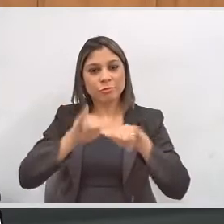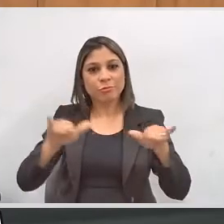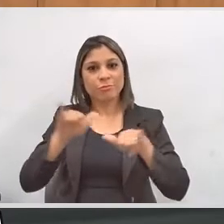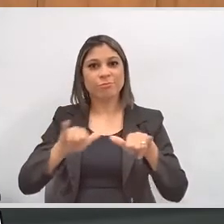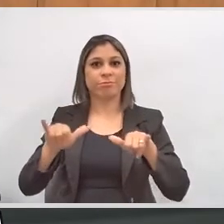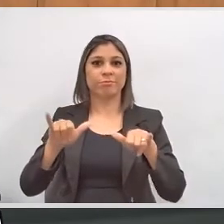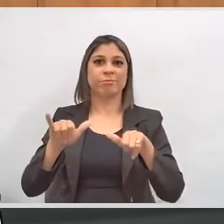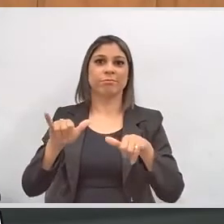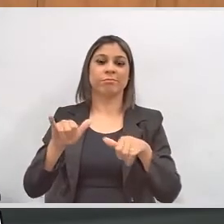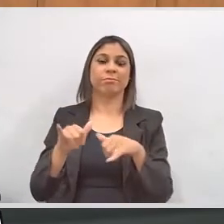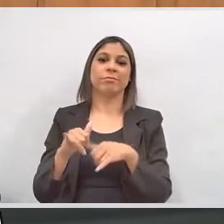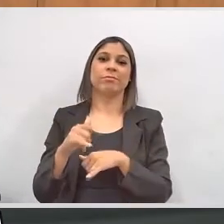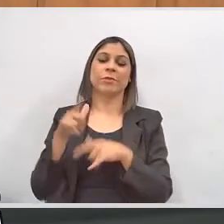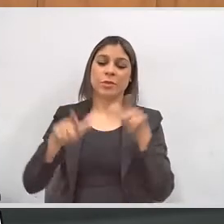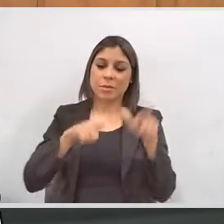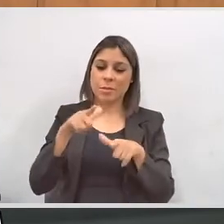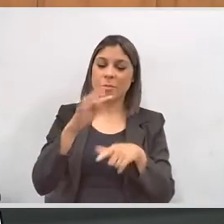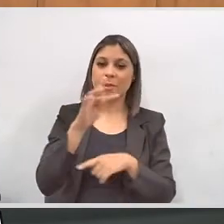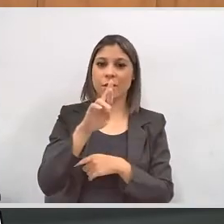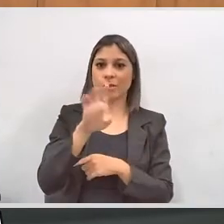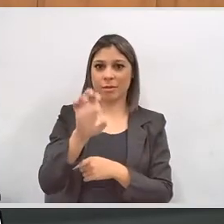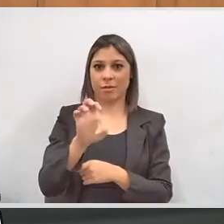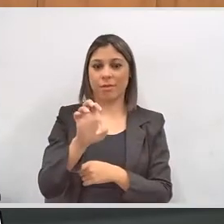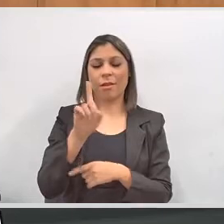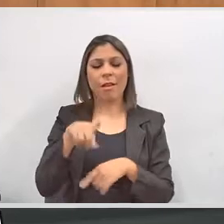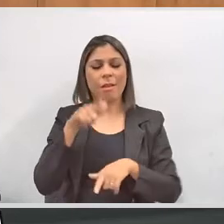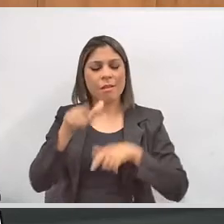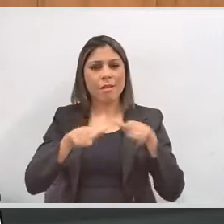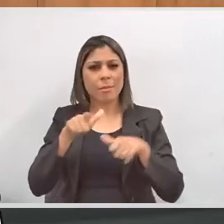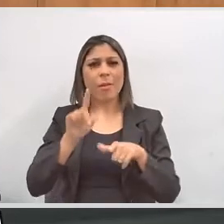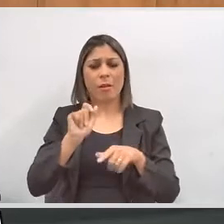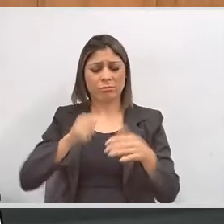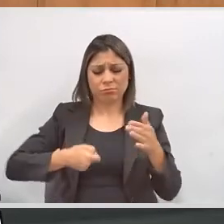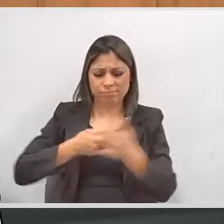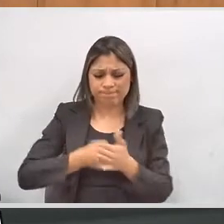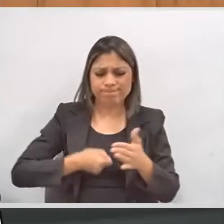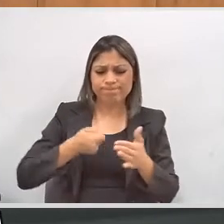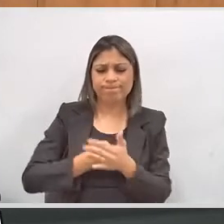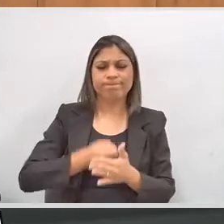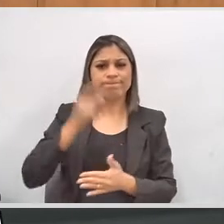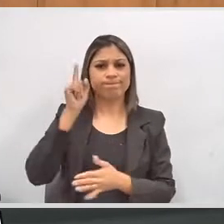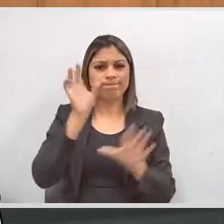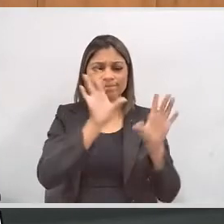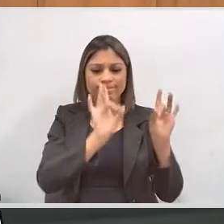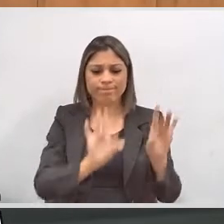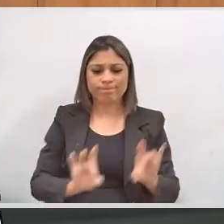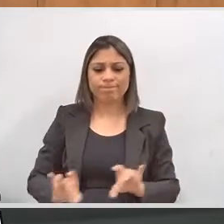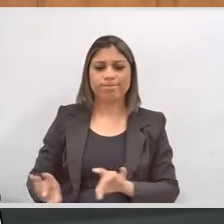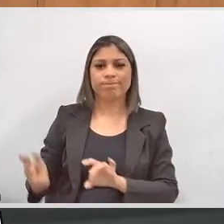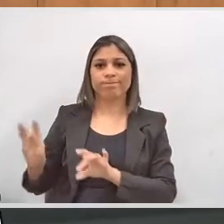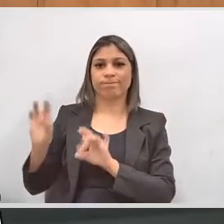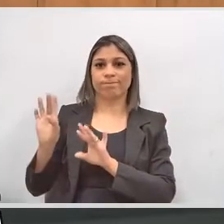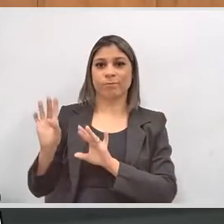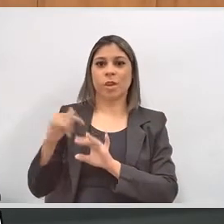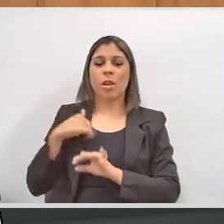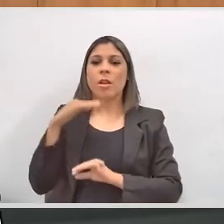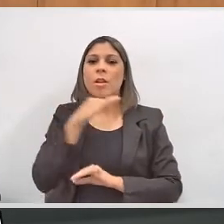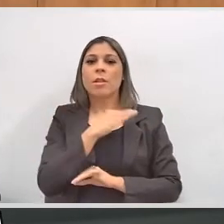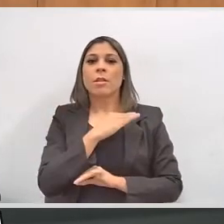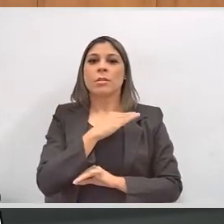essa divulgação de todas as ações do TRE. É um trabalho, é uma luta diária. Eu tenho